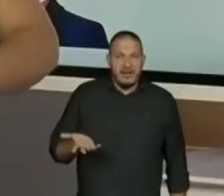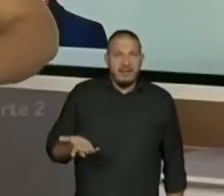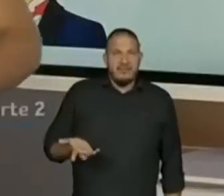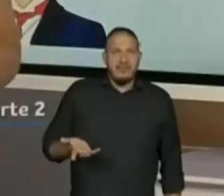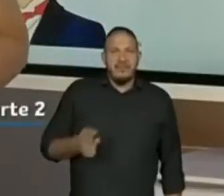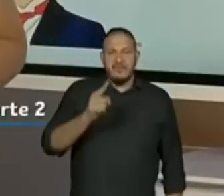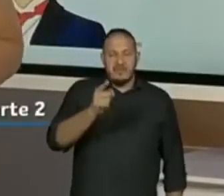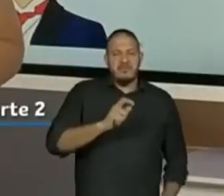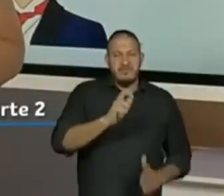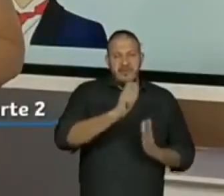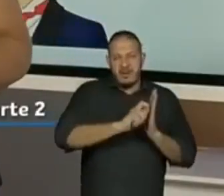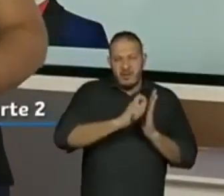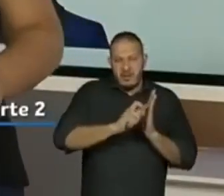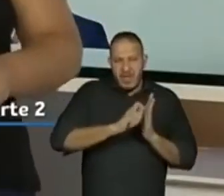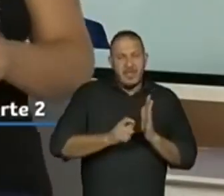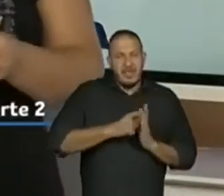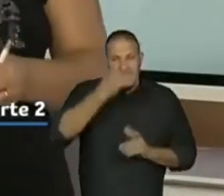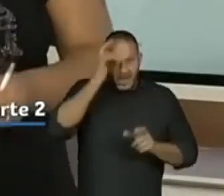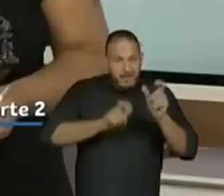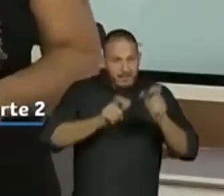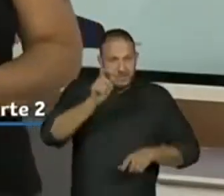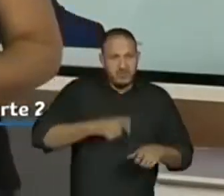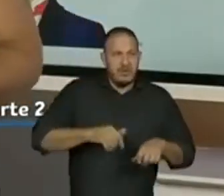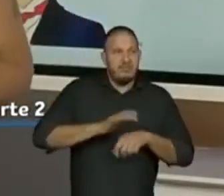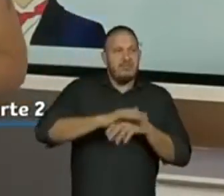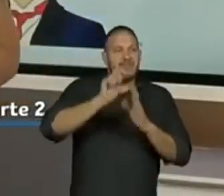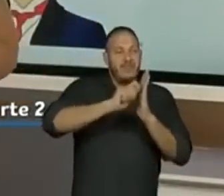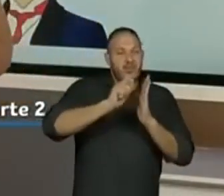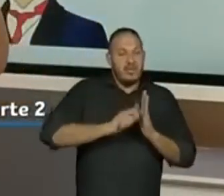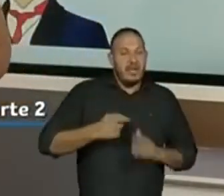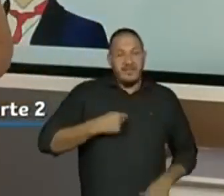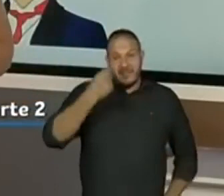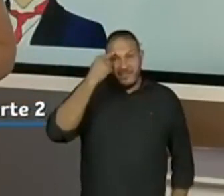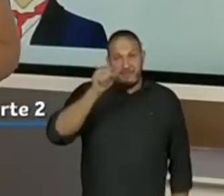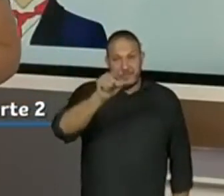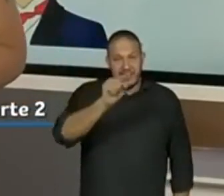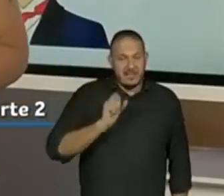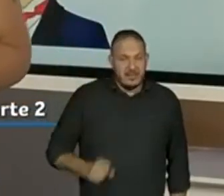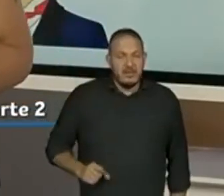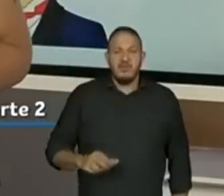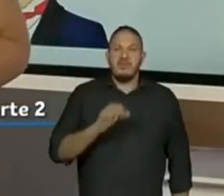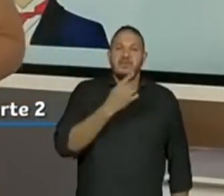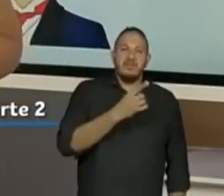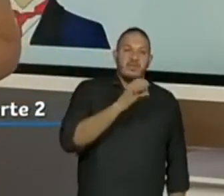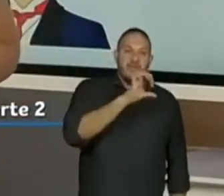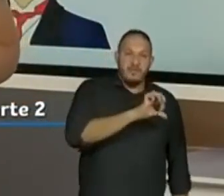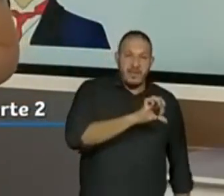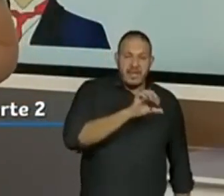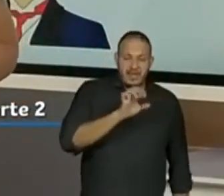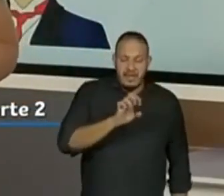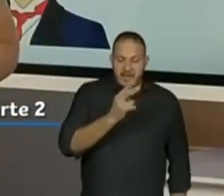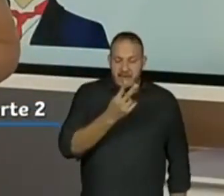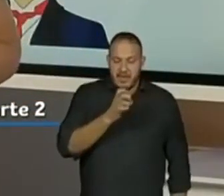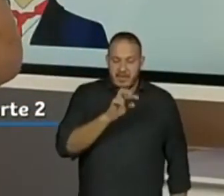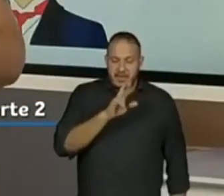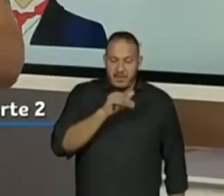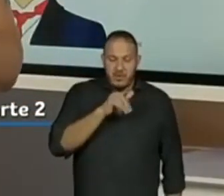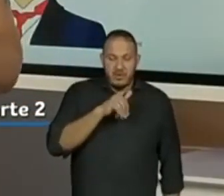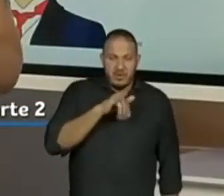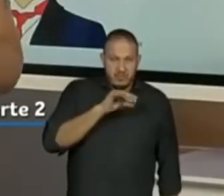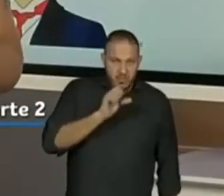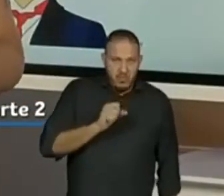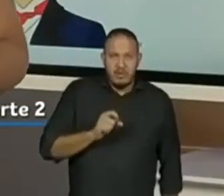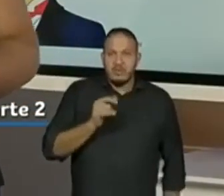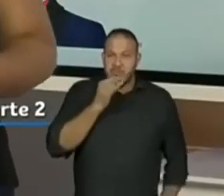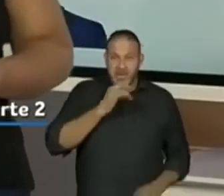você vai anotar lá, minha galerinha que está lá, vai anotar. Então, vai pensar assim. Os heterônimos é quando percebam que no texto a gente